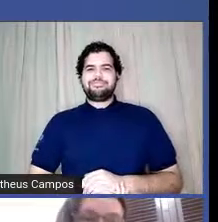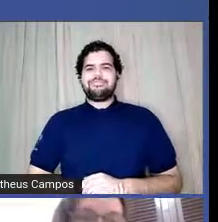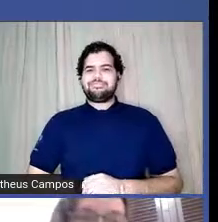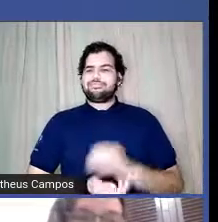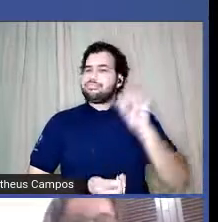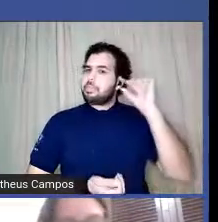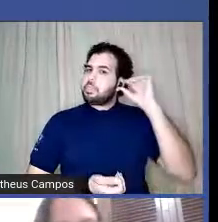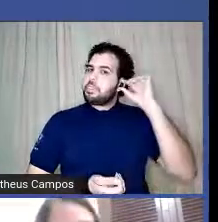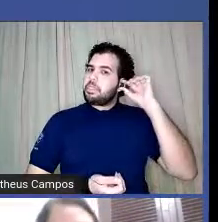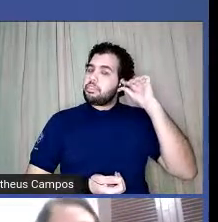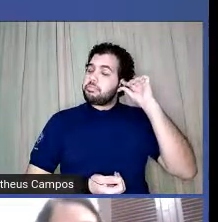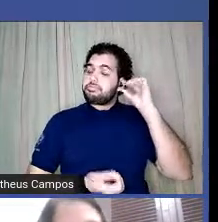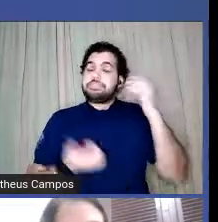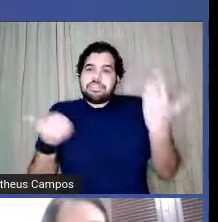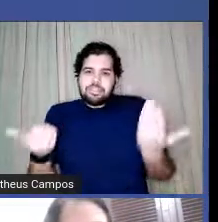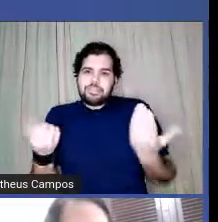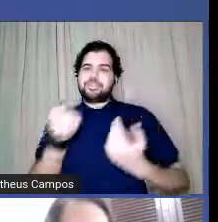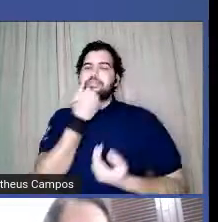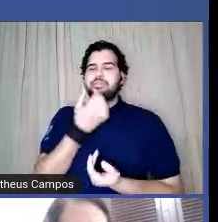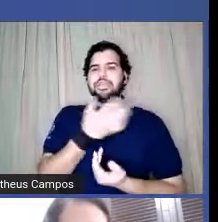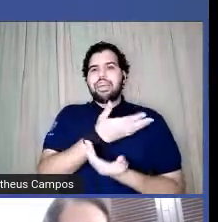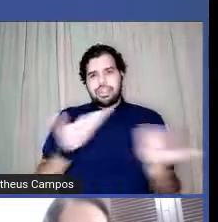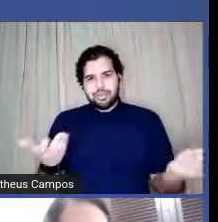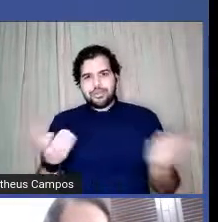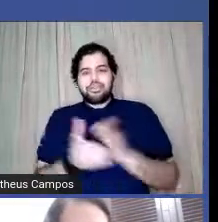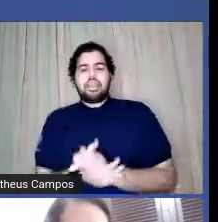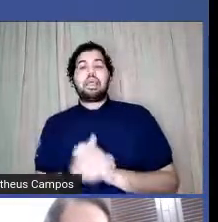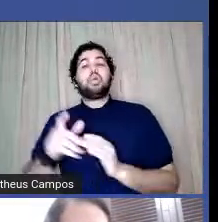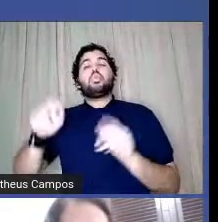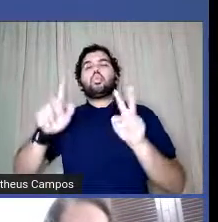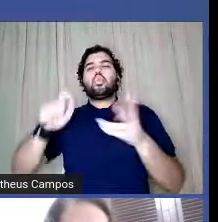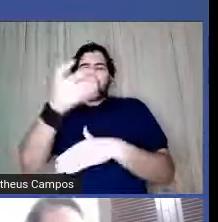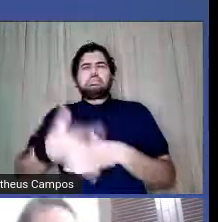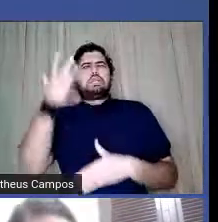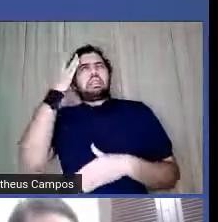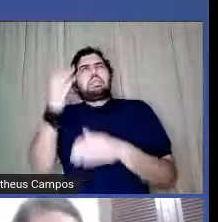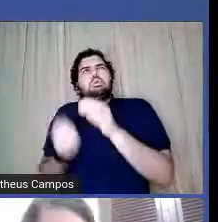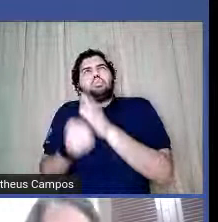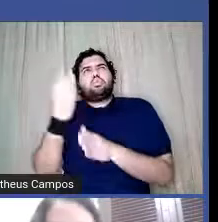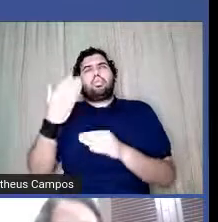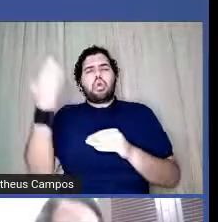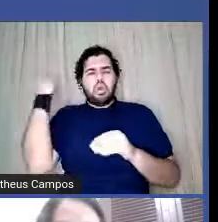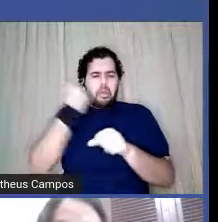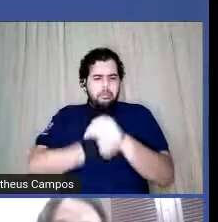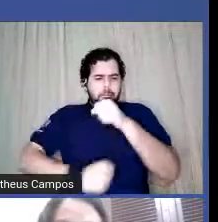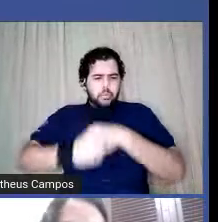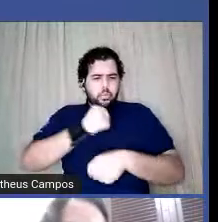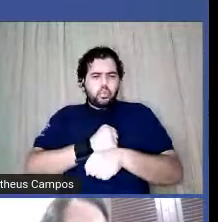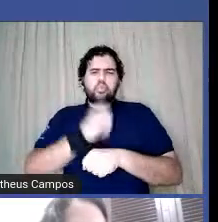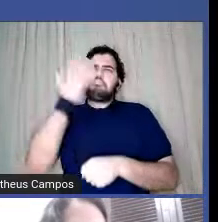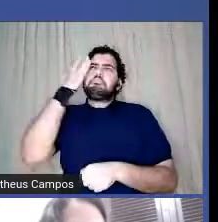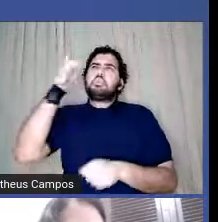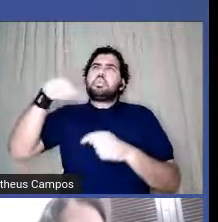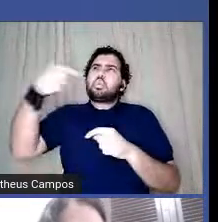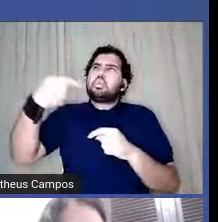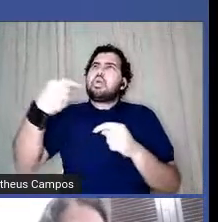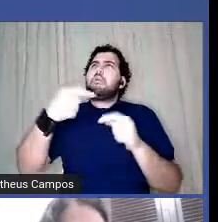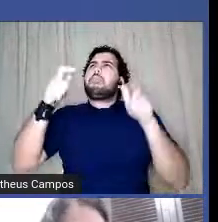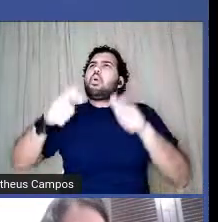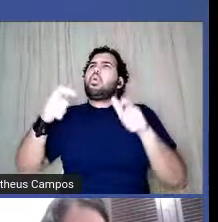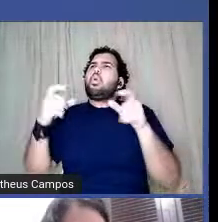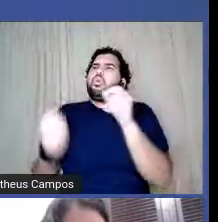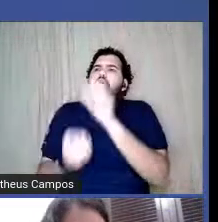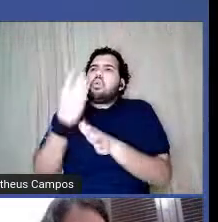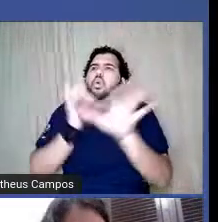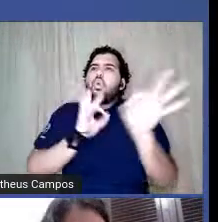Então, galera, essa ideia da escrita vulcânica, ela surgiu, acho que lançado, né, assim, pouco depois da Barrosas. E de